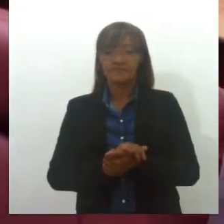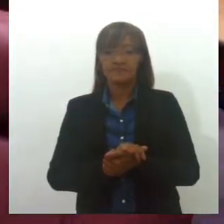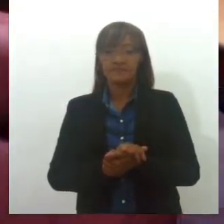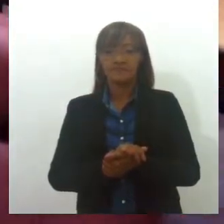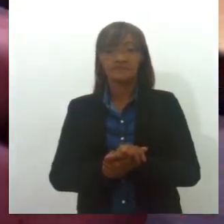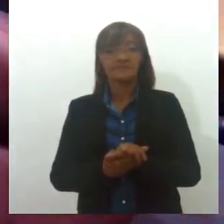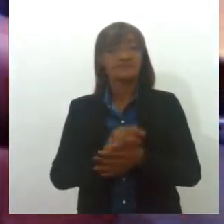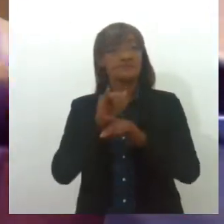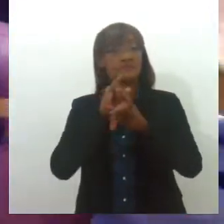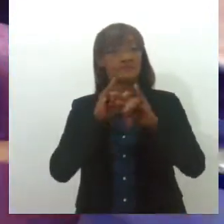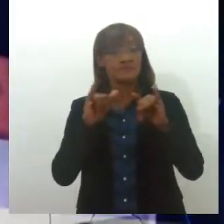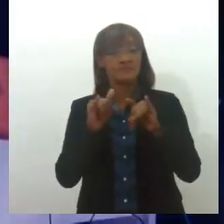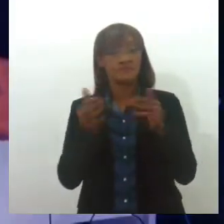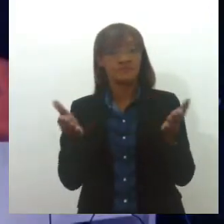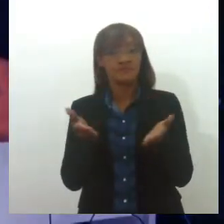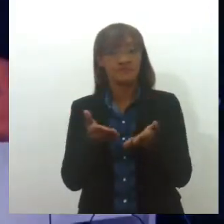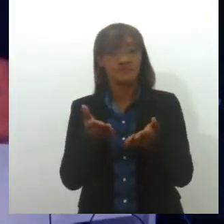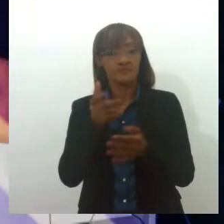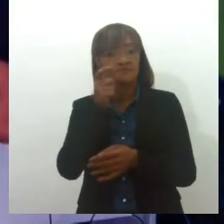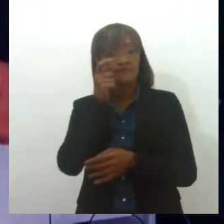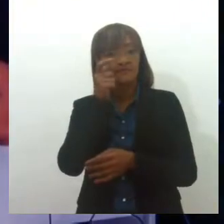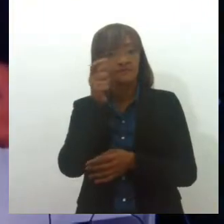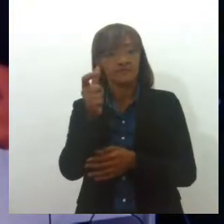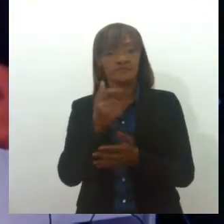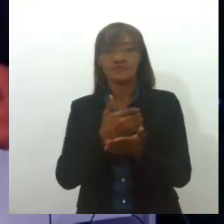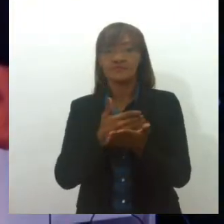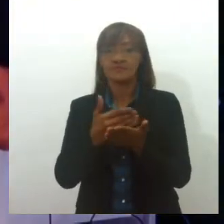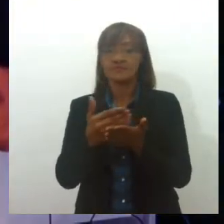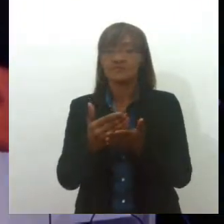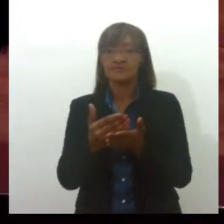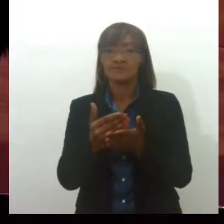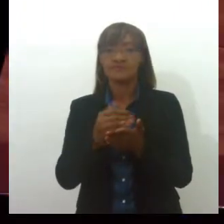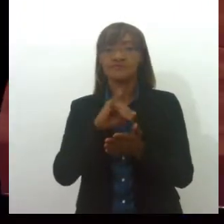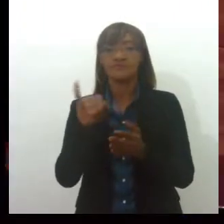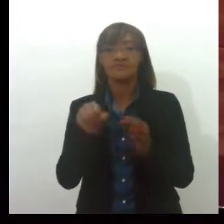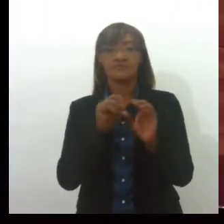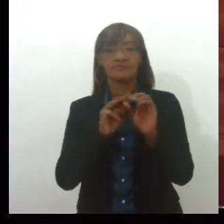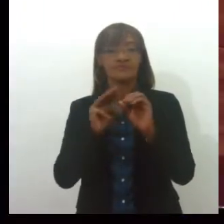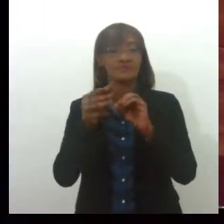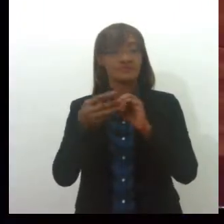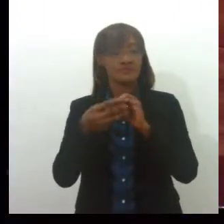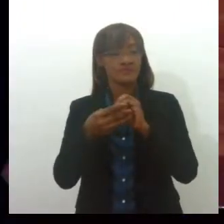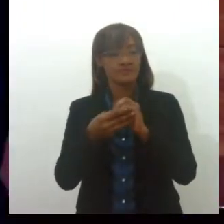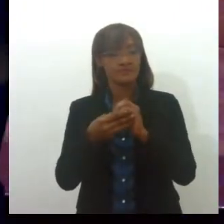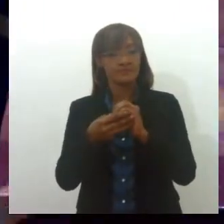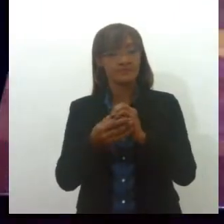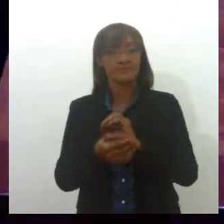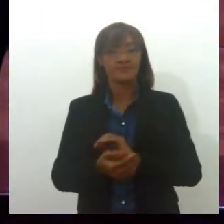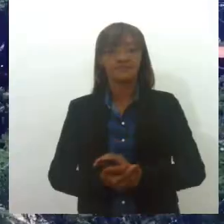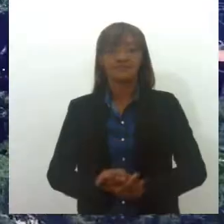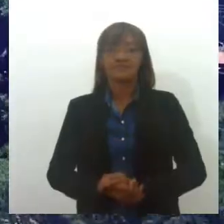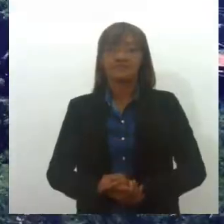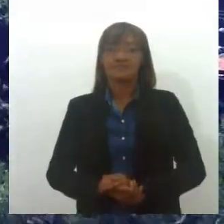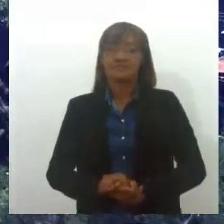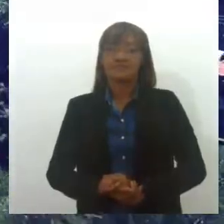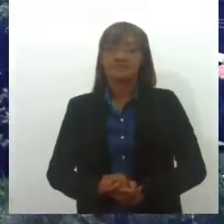Estes e outros assuntos você acompanha a partir de agora no Jornal da Alese que está só começando.